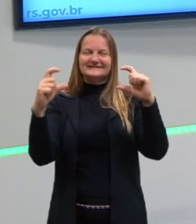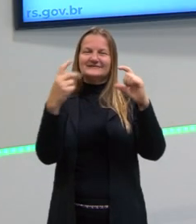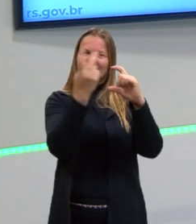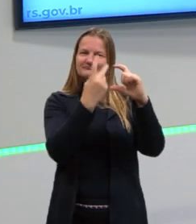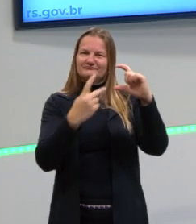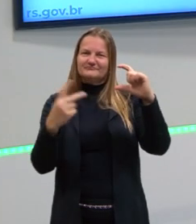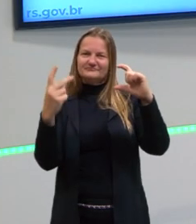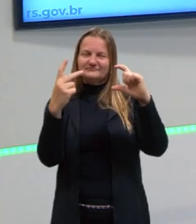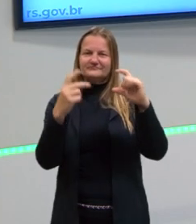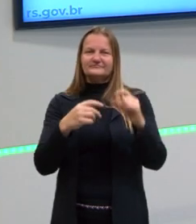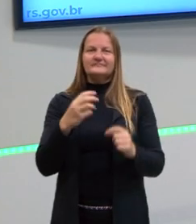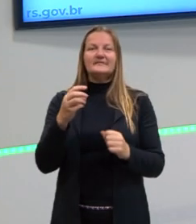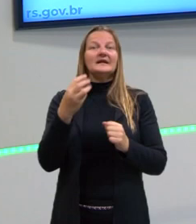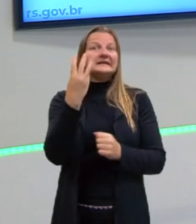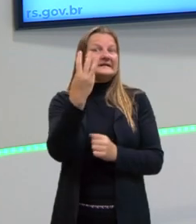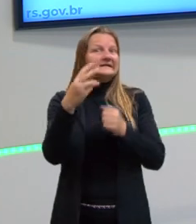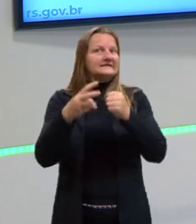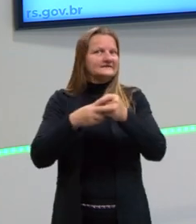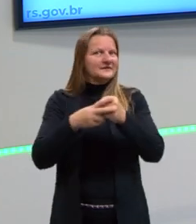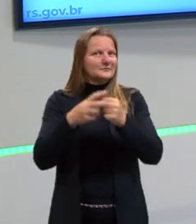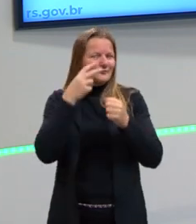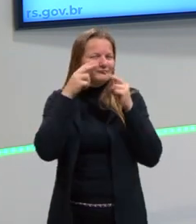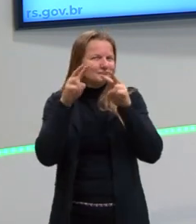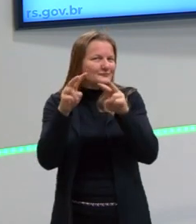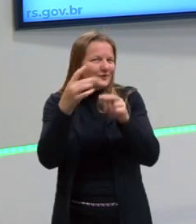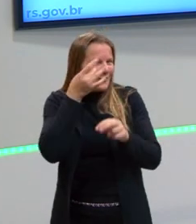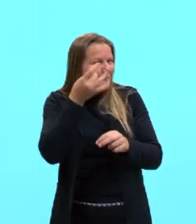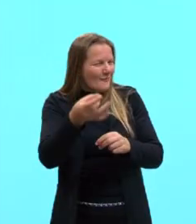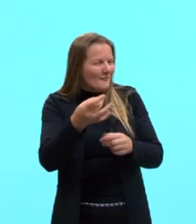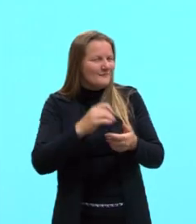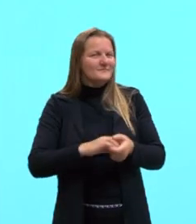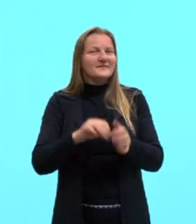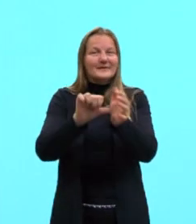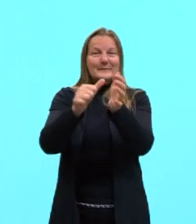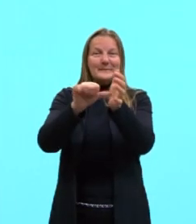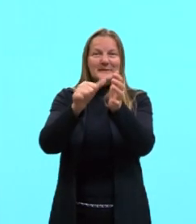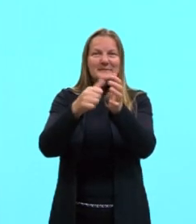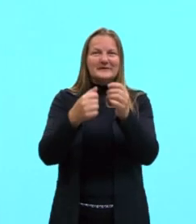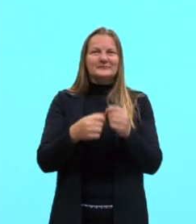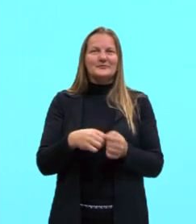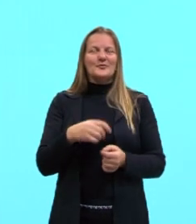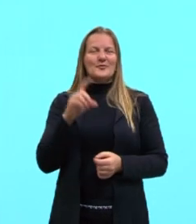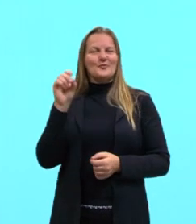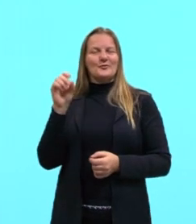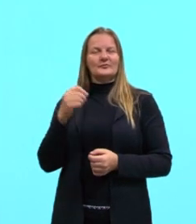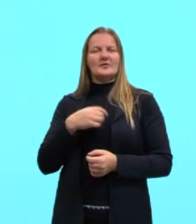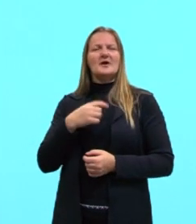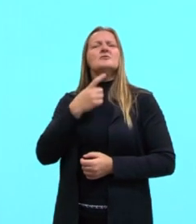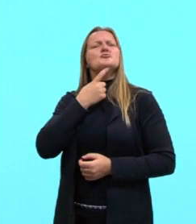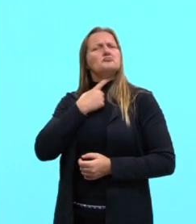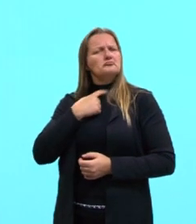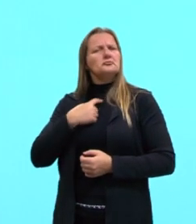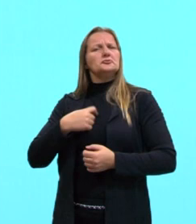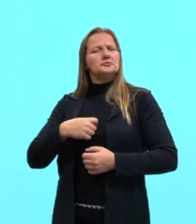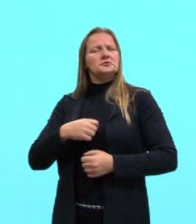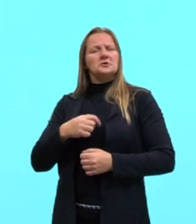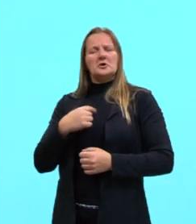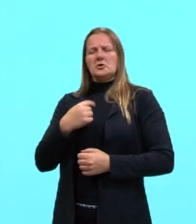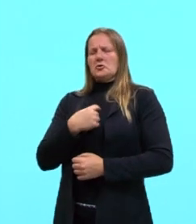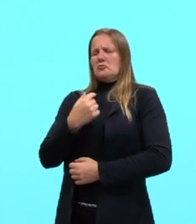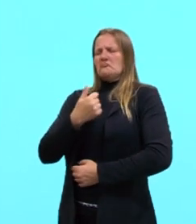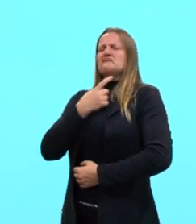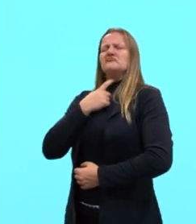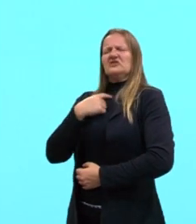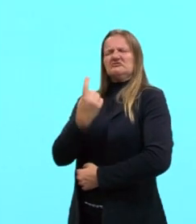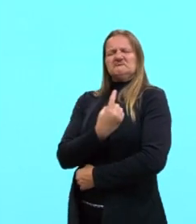verbos para a gente dar uma olhada. No primeiro, o dono dele diz, gostaria de ficar sozinho.